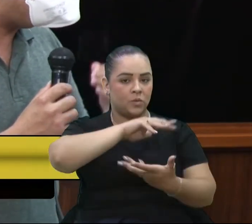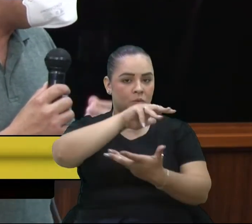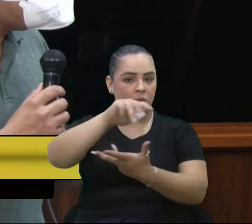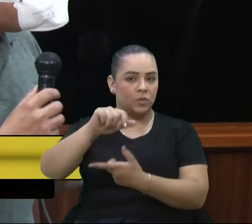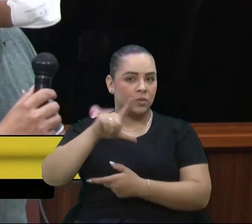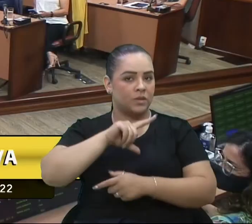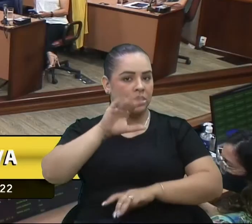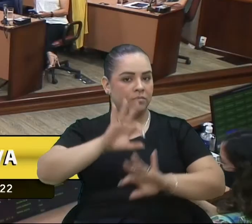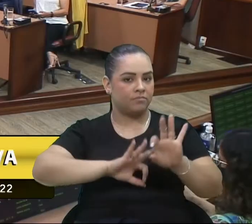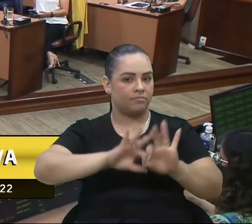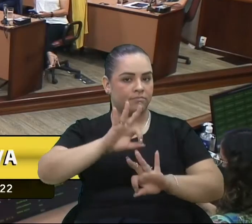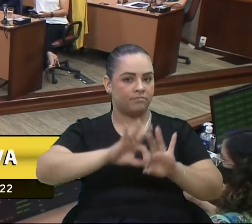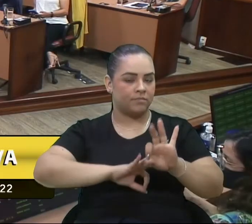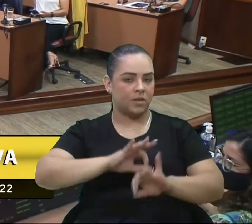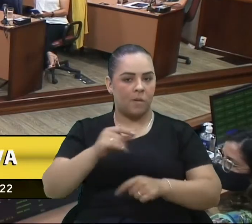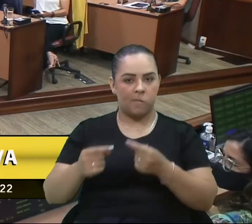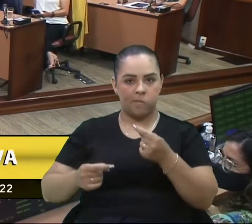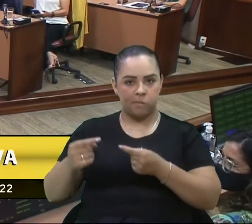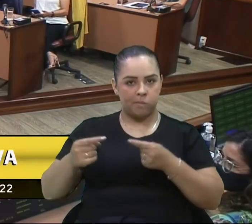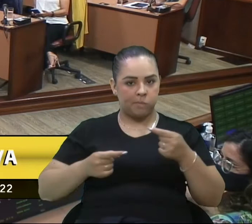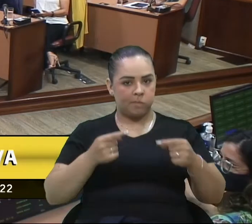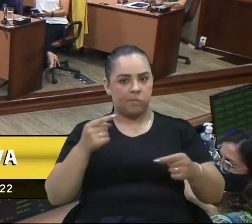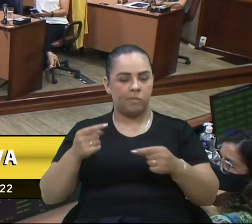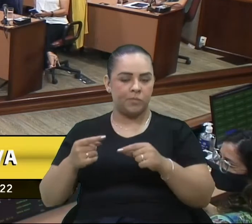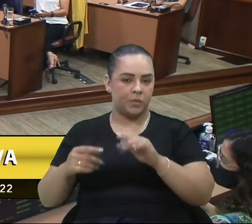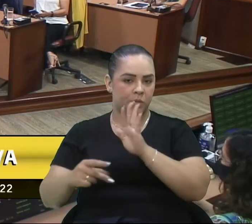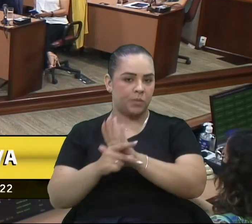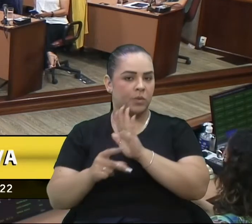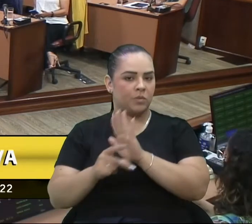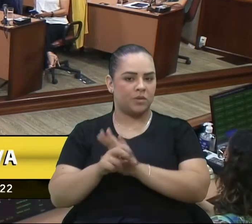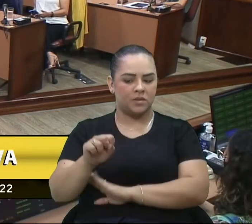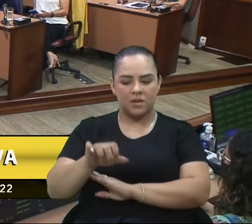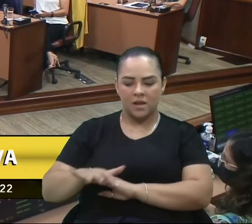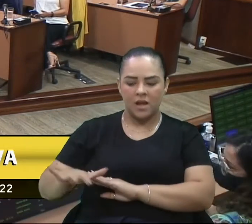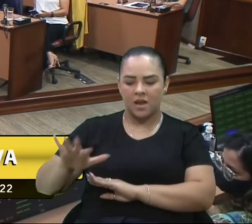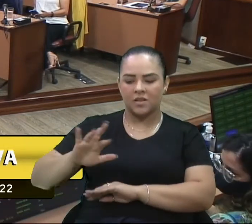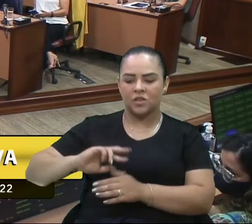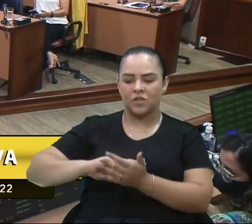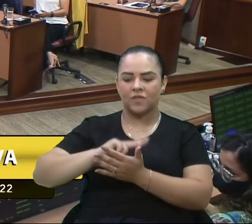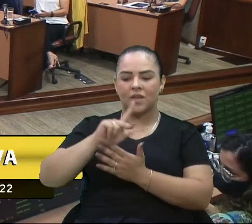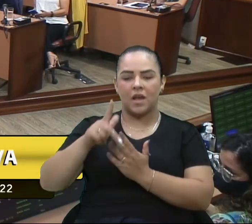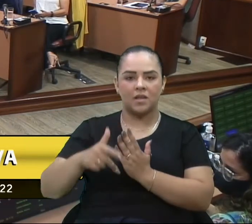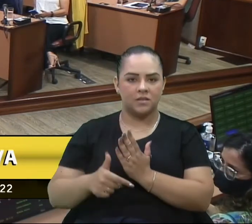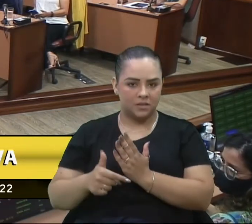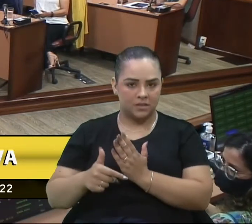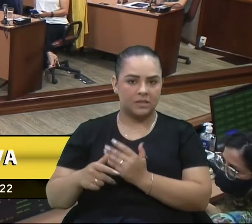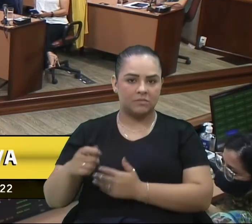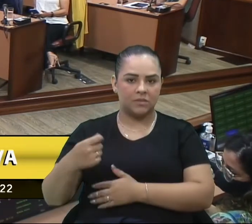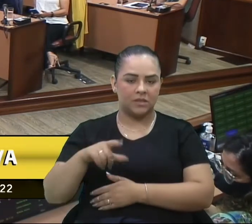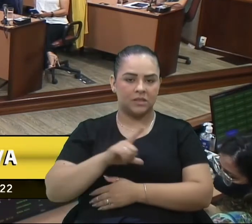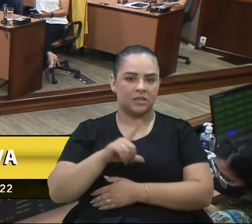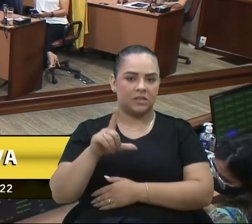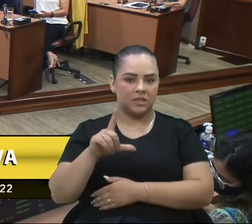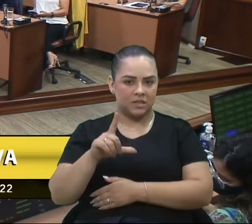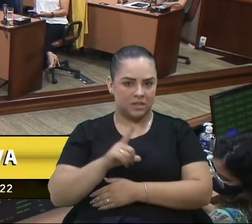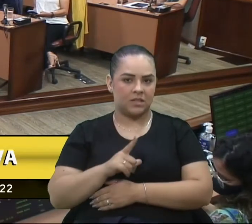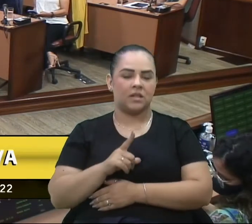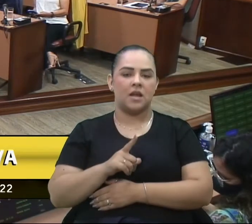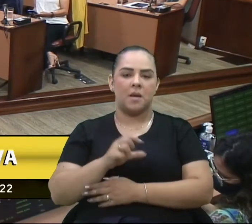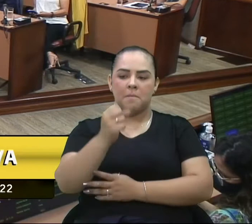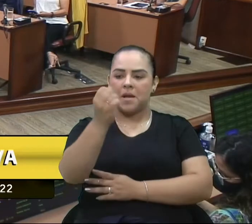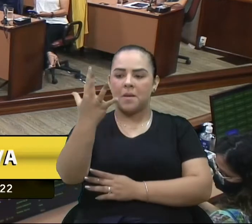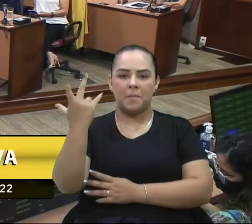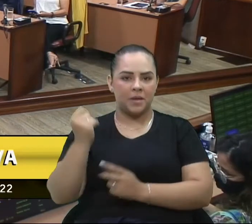planejamento e uma discussão que envolvem uma série de áreas. É uma discussão intersetorial que precisa envolver meio ambiente,